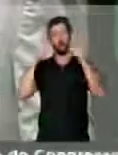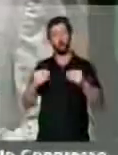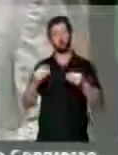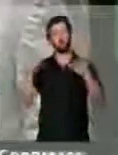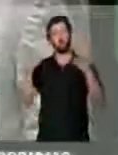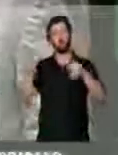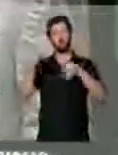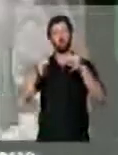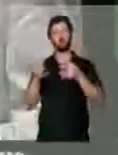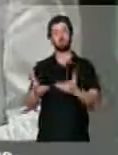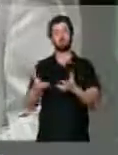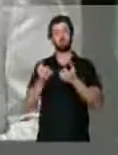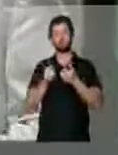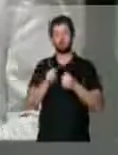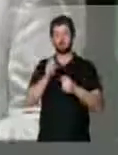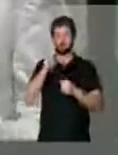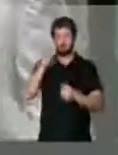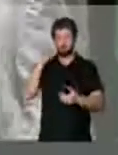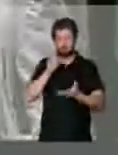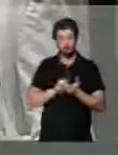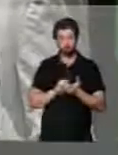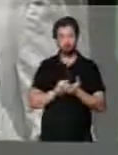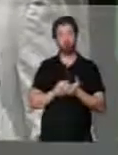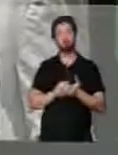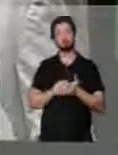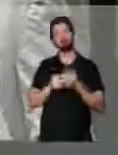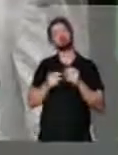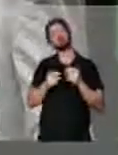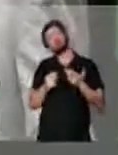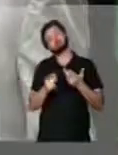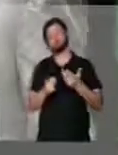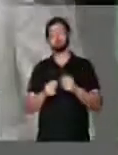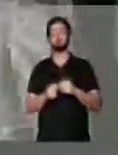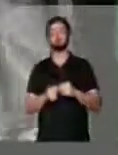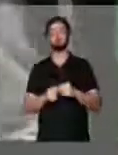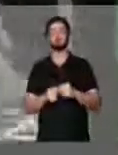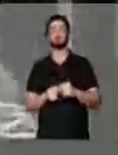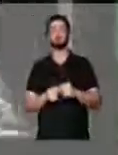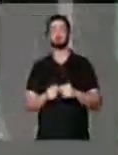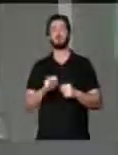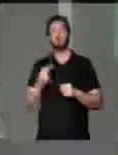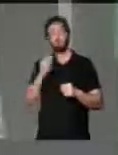justiça acolha, se for o caso, os seus argumentos e que o Brasil siga em frente. Muito obrigado.